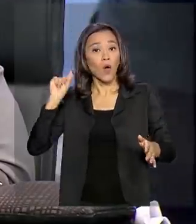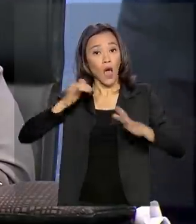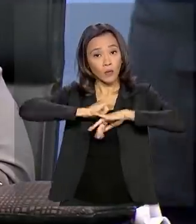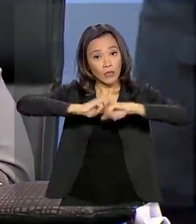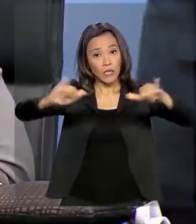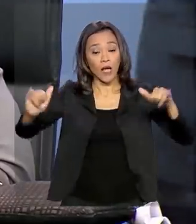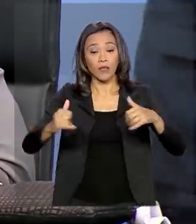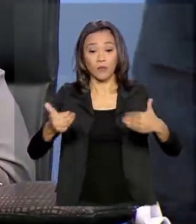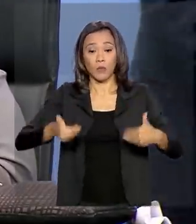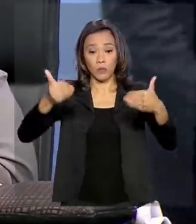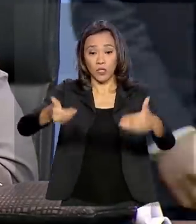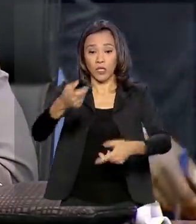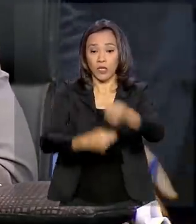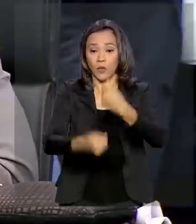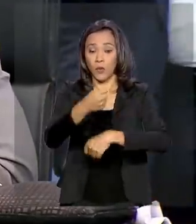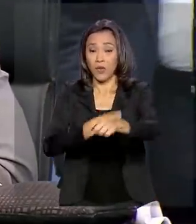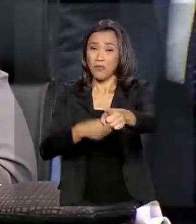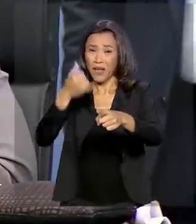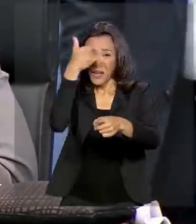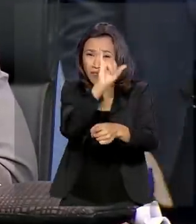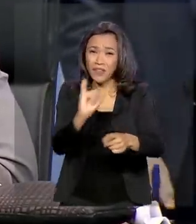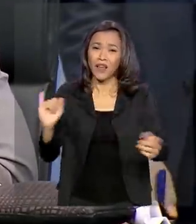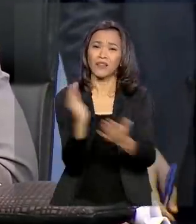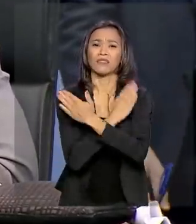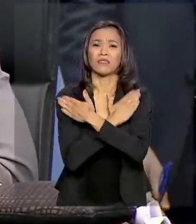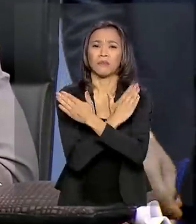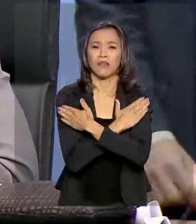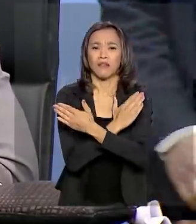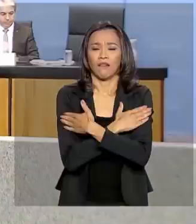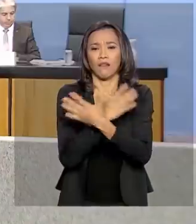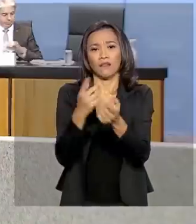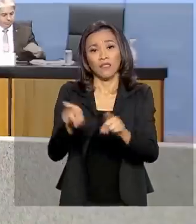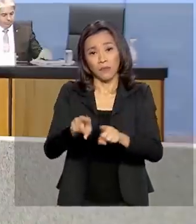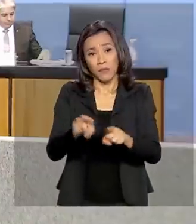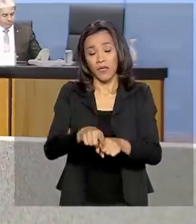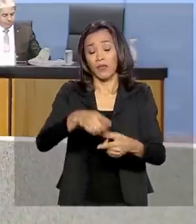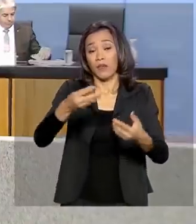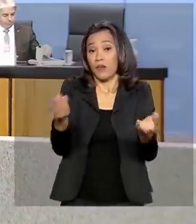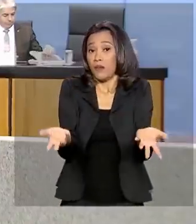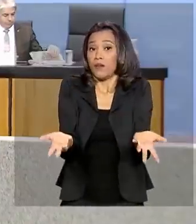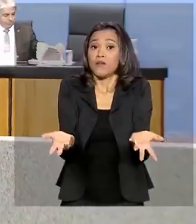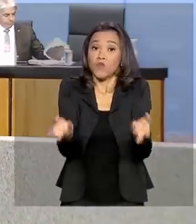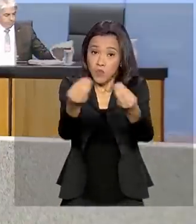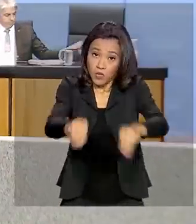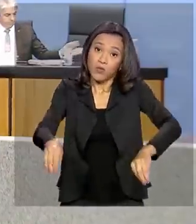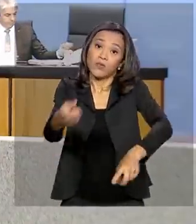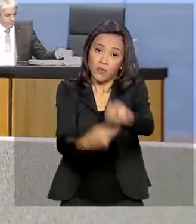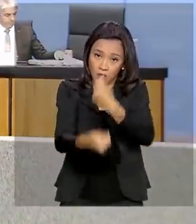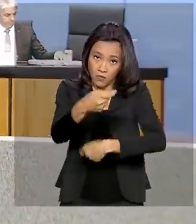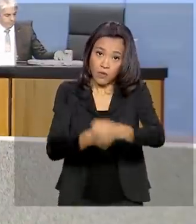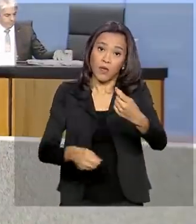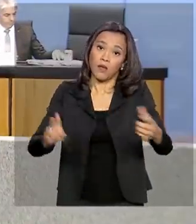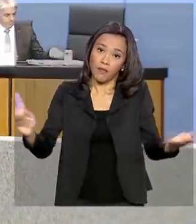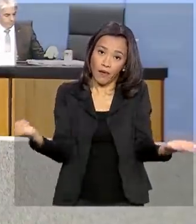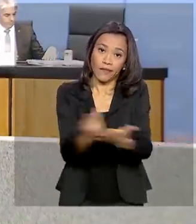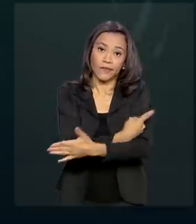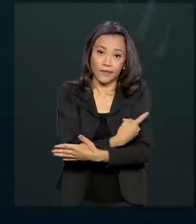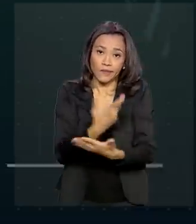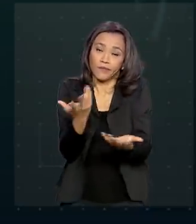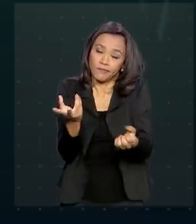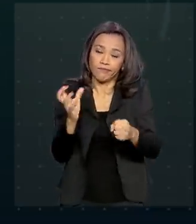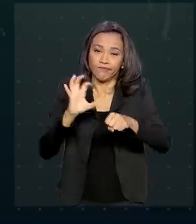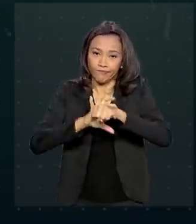medidas para combater o desemprego e enfrentar a crise econômica causada pela pandemia do novo coronavírus no país.